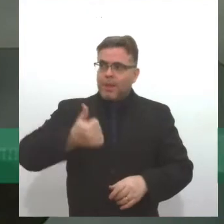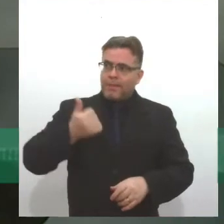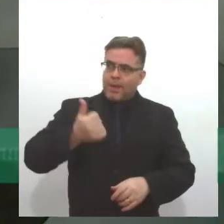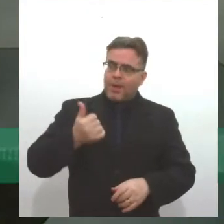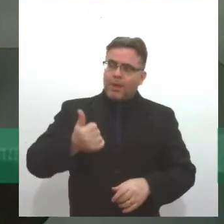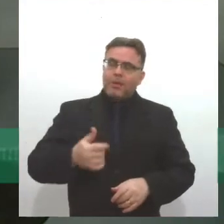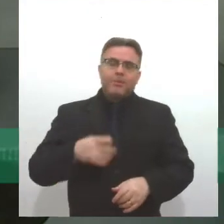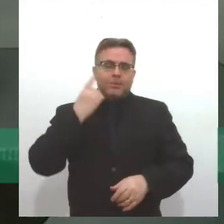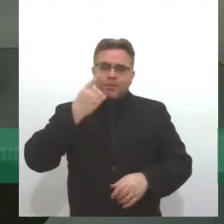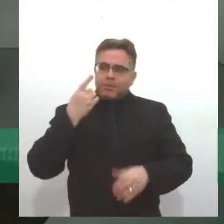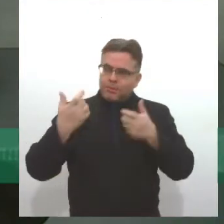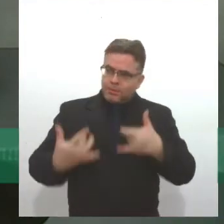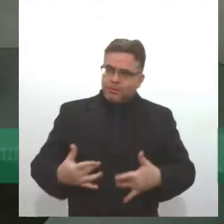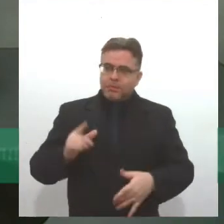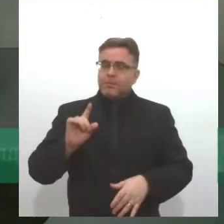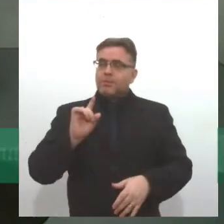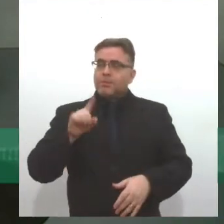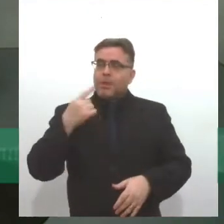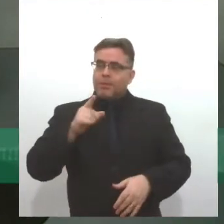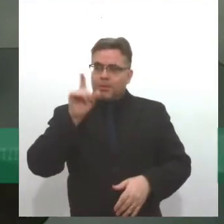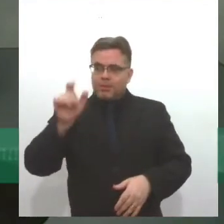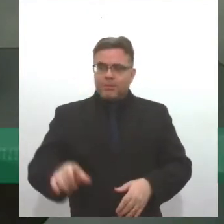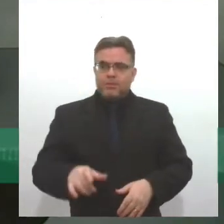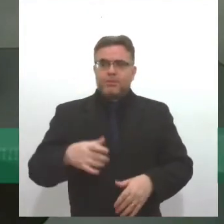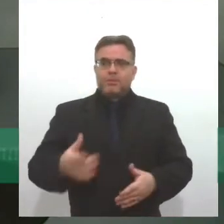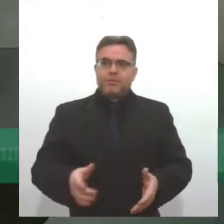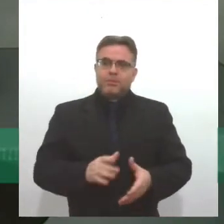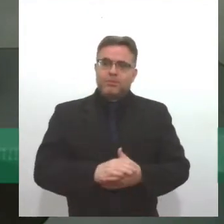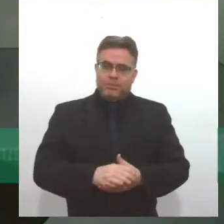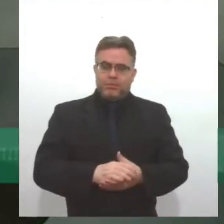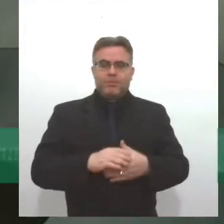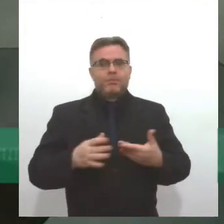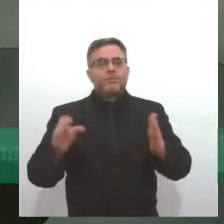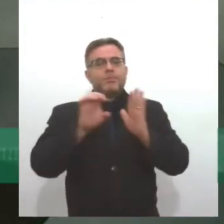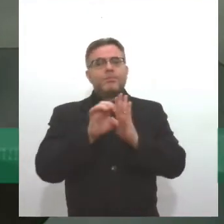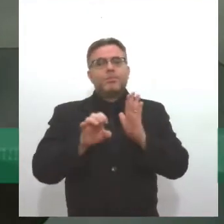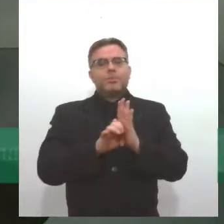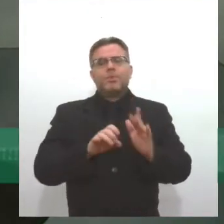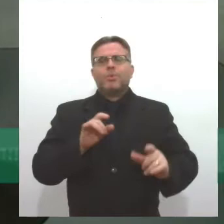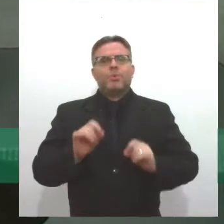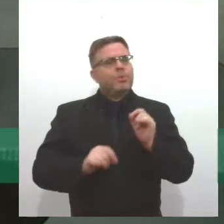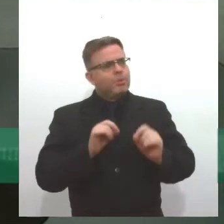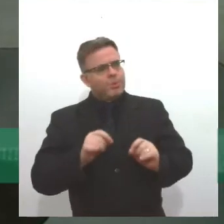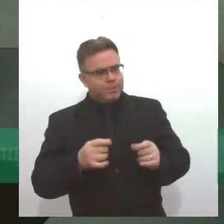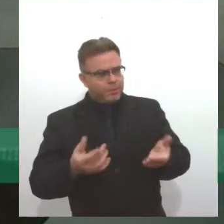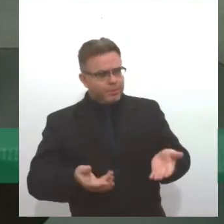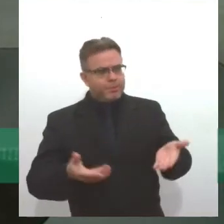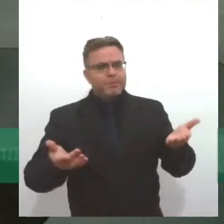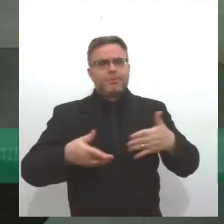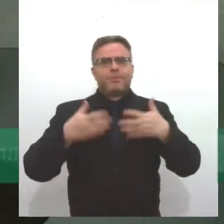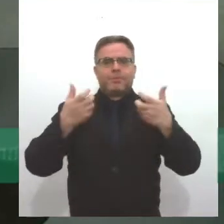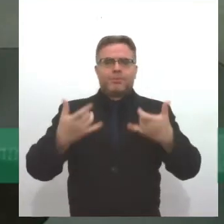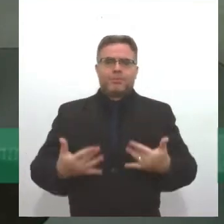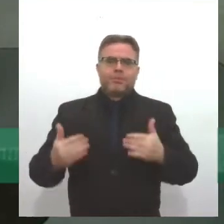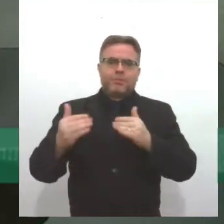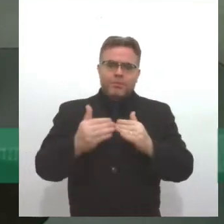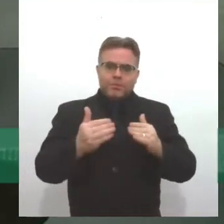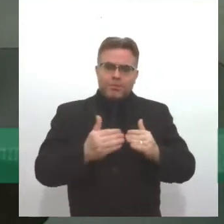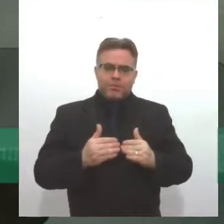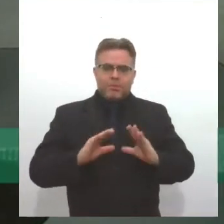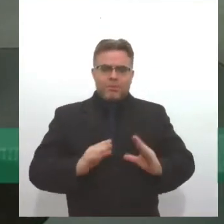a sua avaliação, Rogério. O Estatuto tem um aumento em que ele trata especificamente disso, inclusive